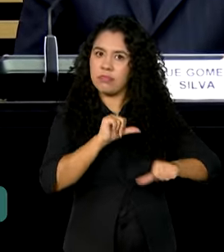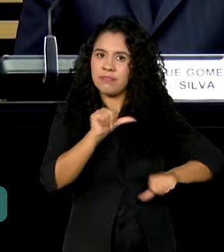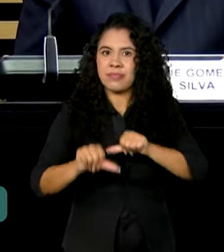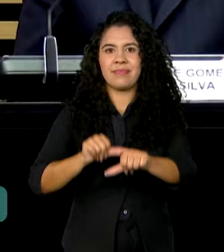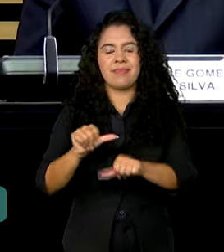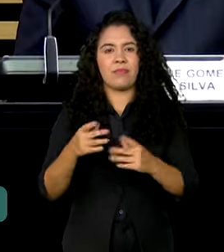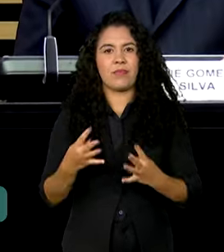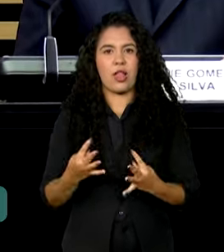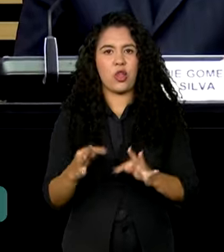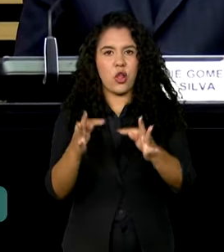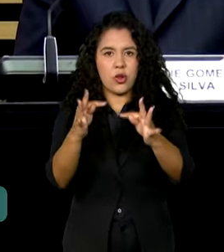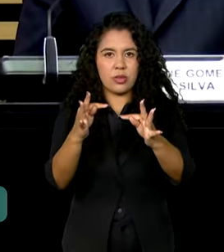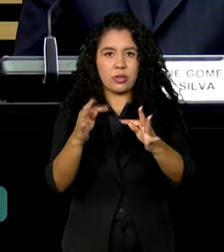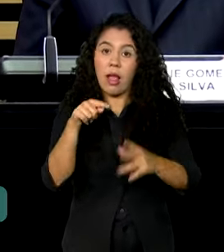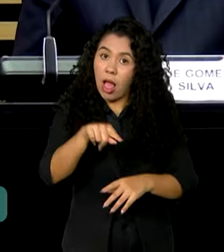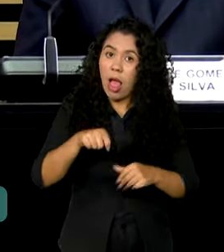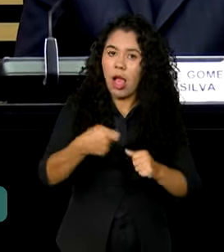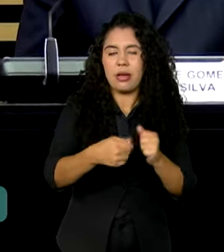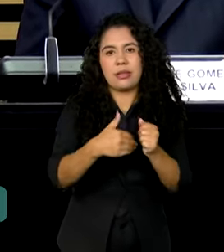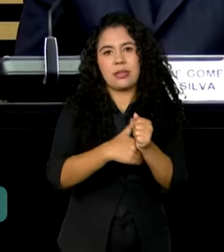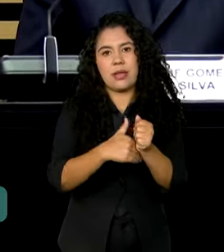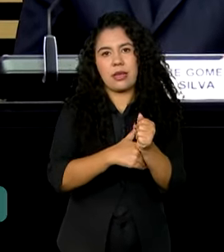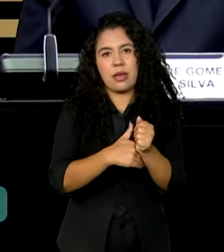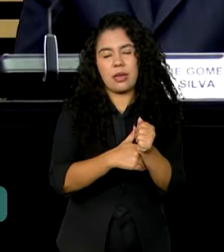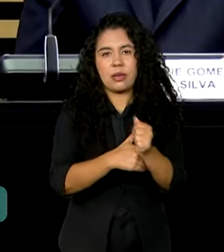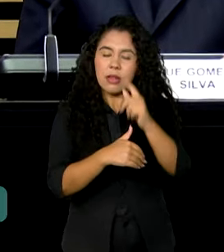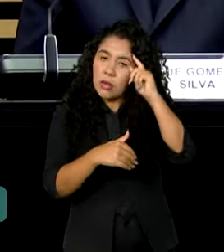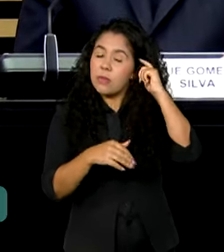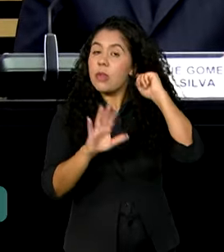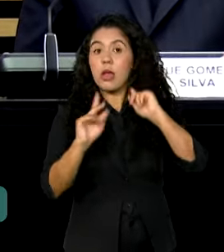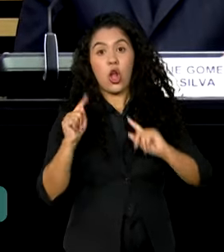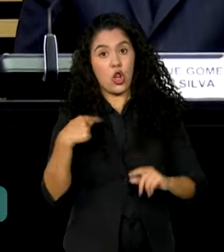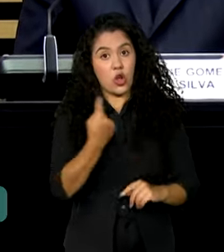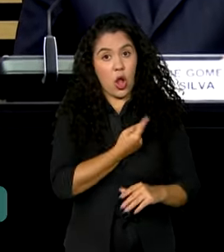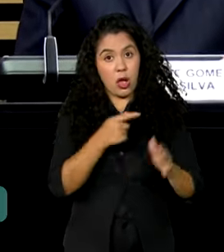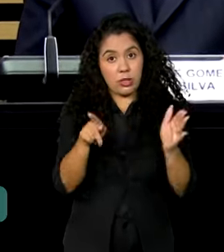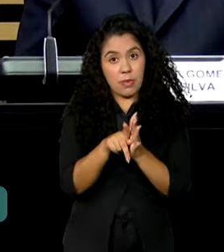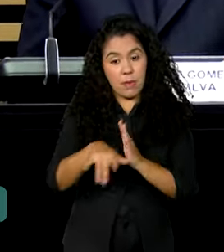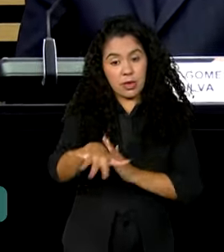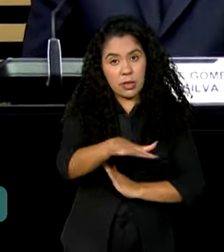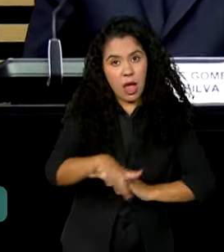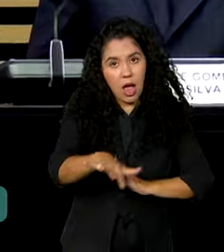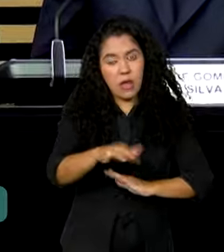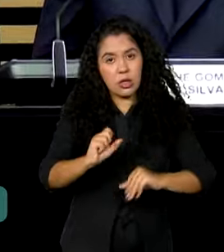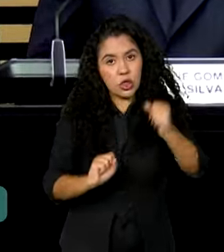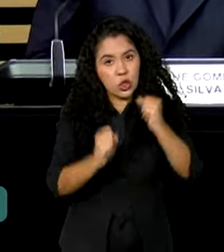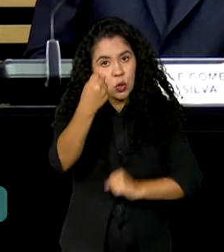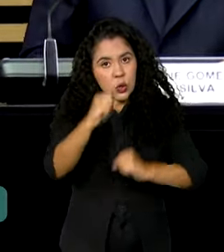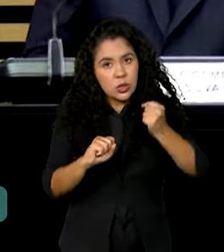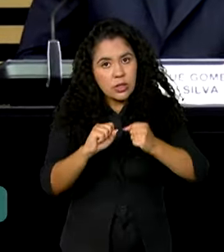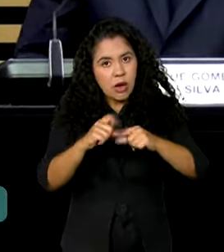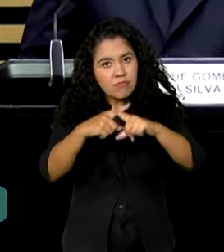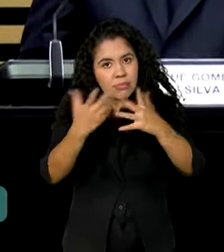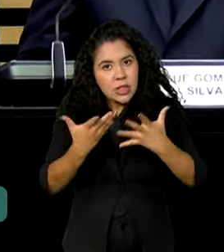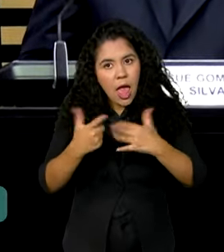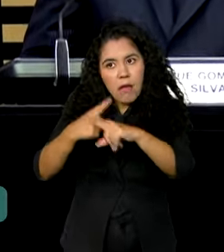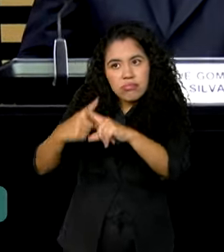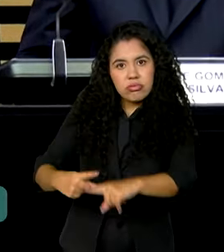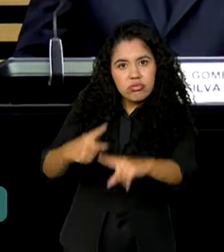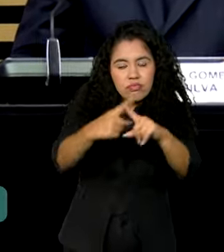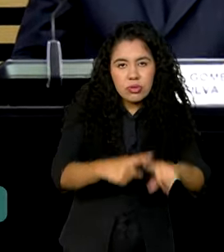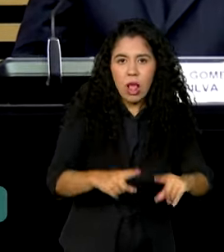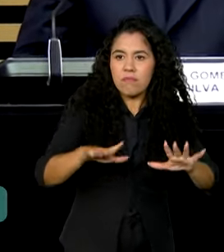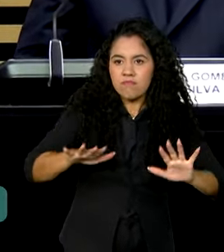grande segredo. Como a gente dá competitividade para impulsionar a atividade